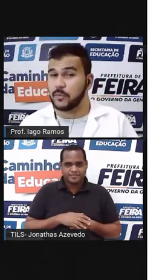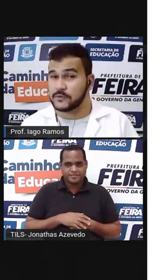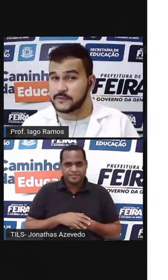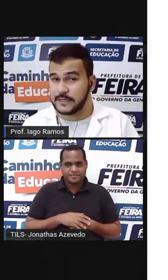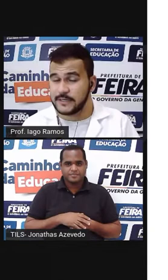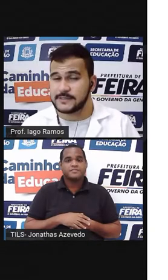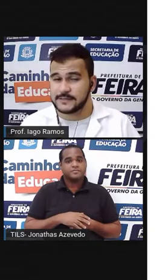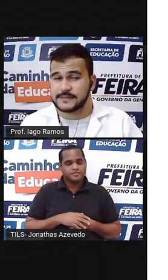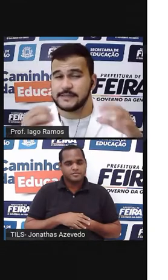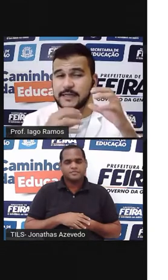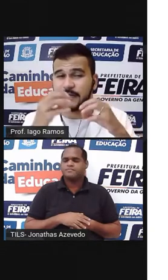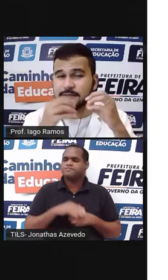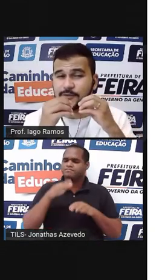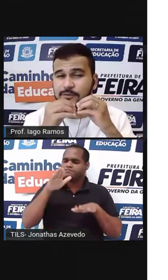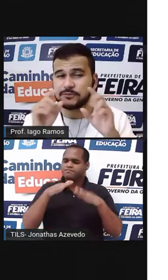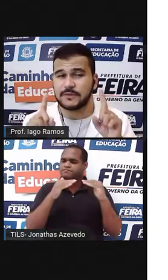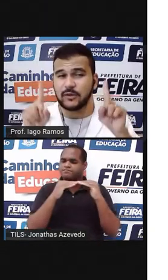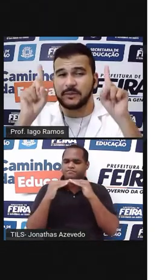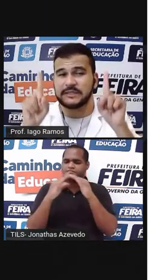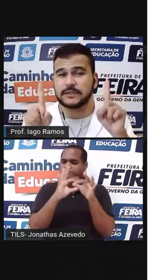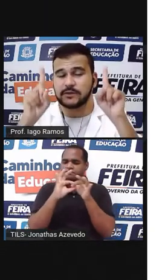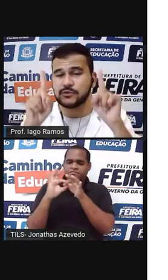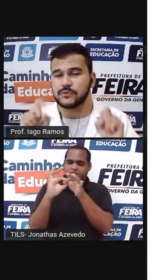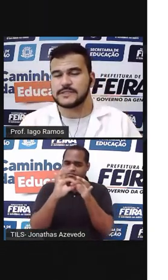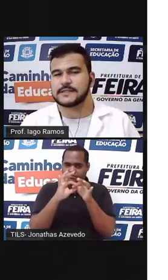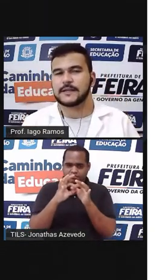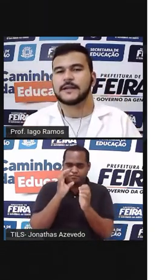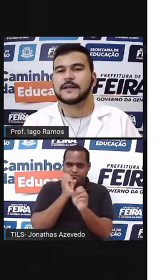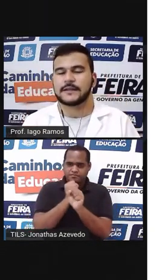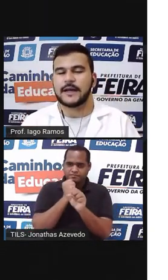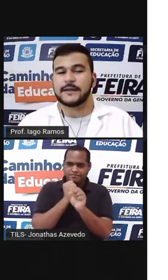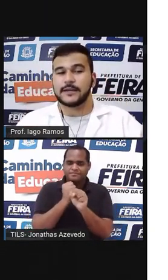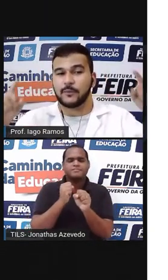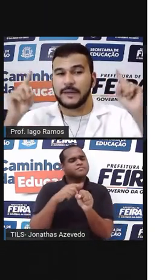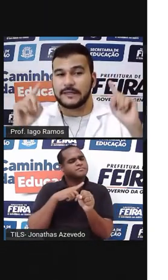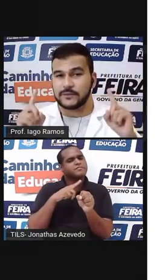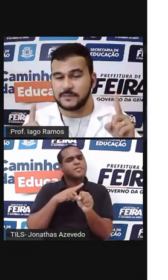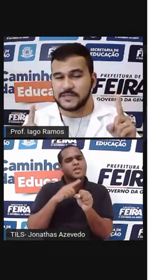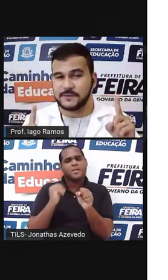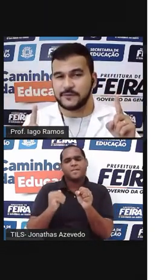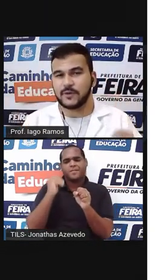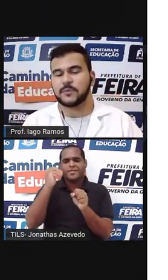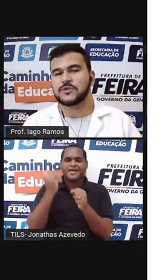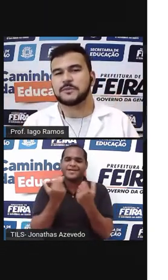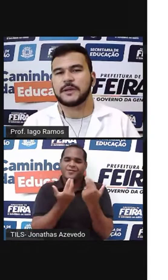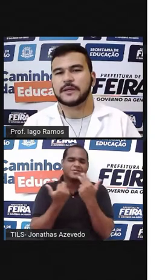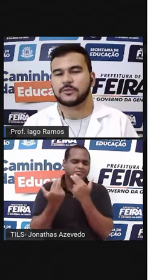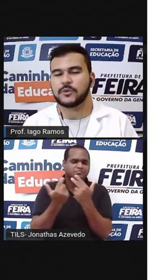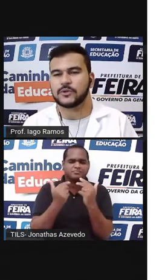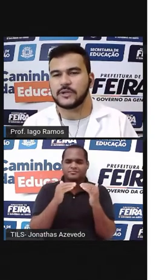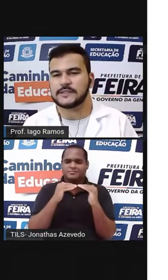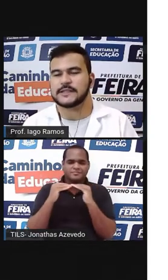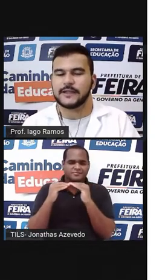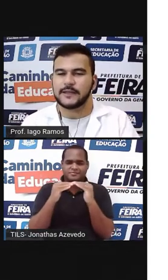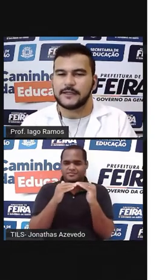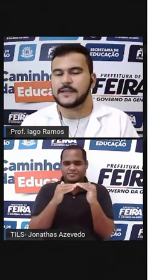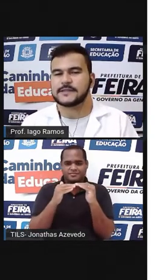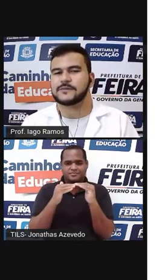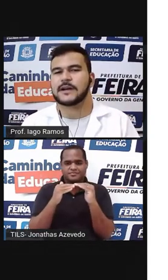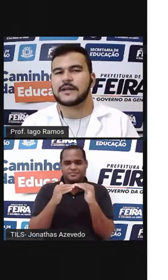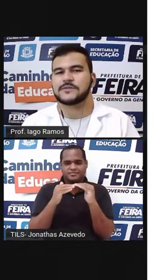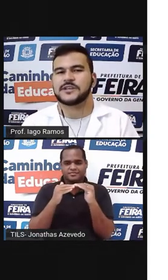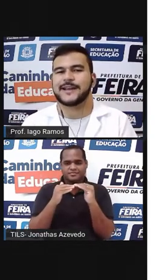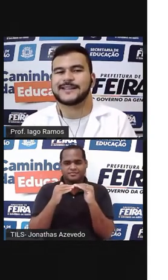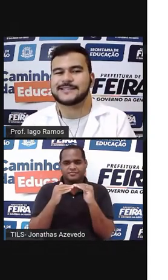proporcionais, se relacionam, aumentando as duas, e aumentam da mesma forma, multiplicando por 2. E